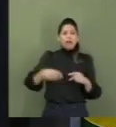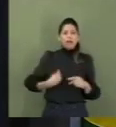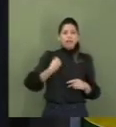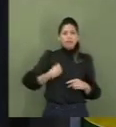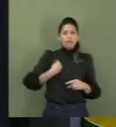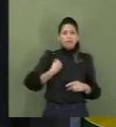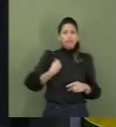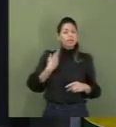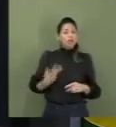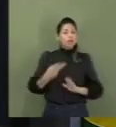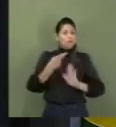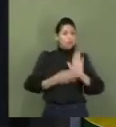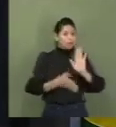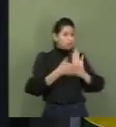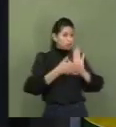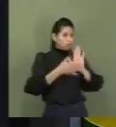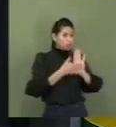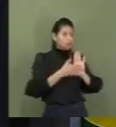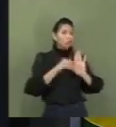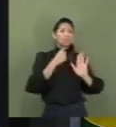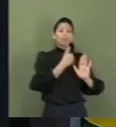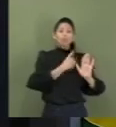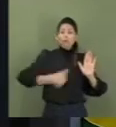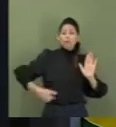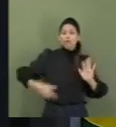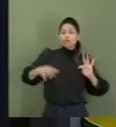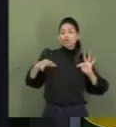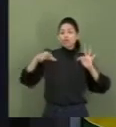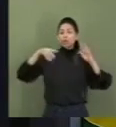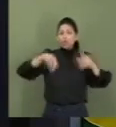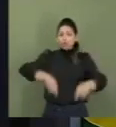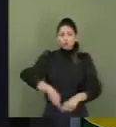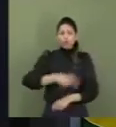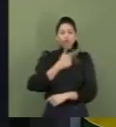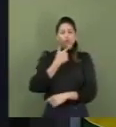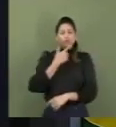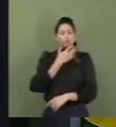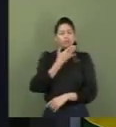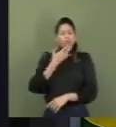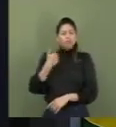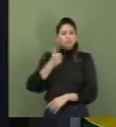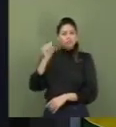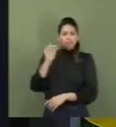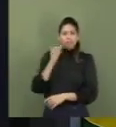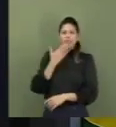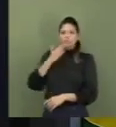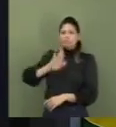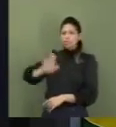de governo de todos os candidatos eleitos do Brasil. No entanto,